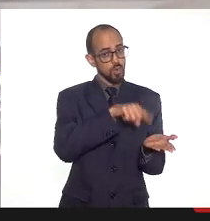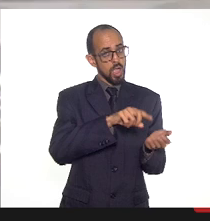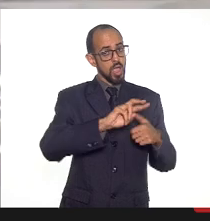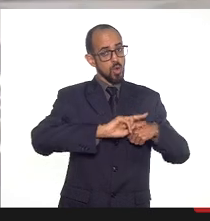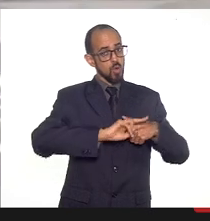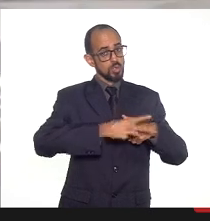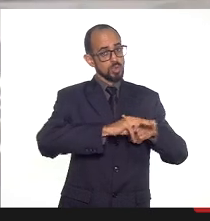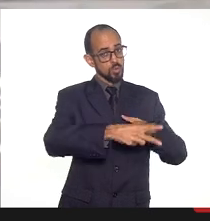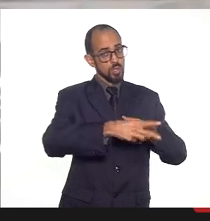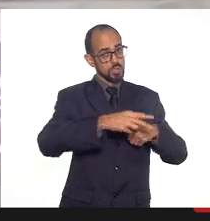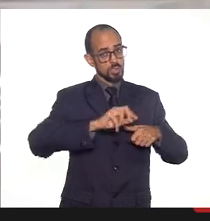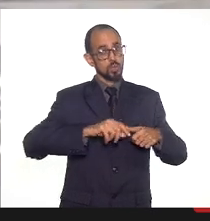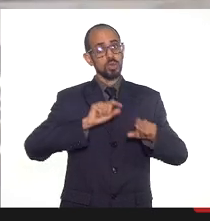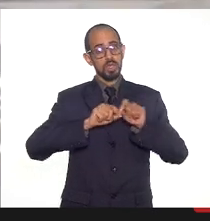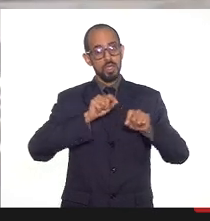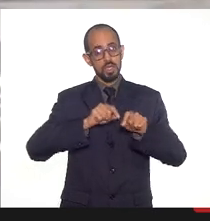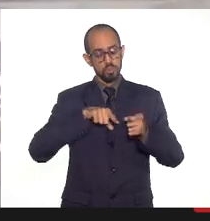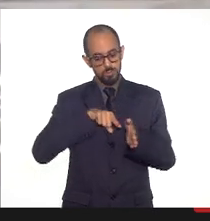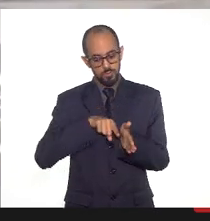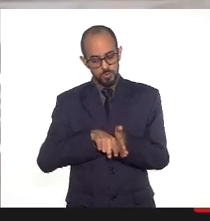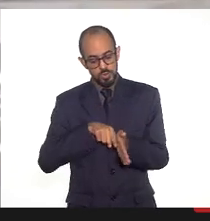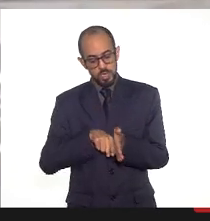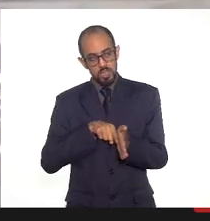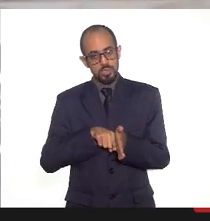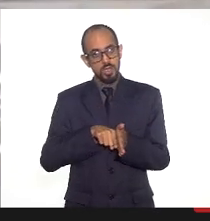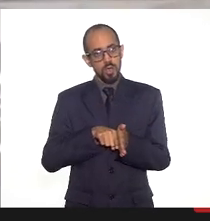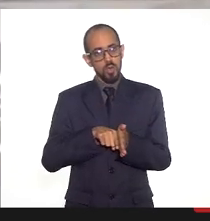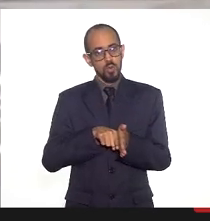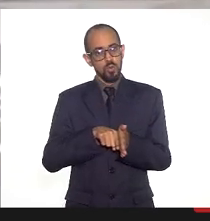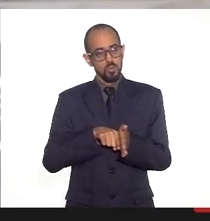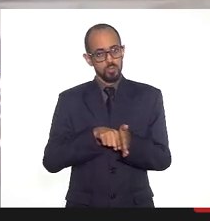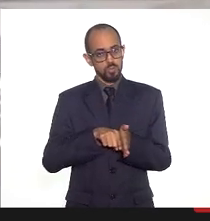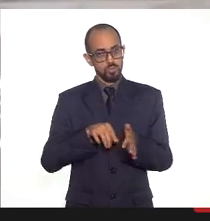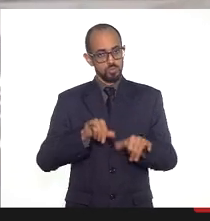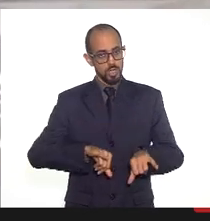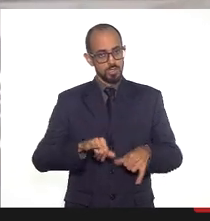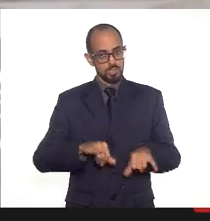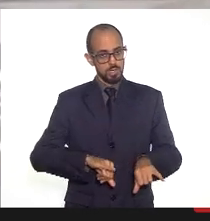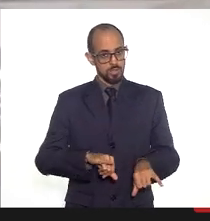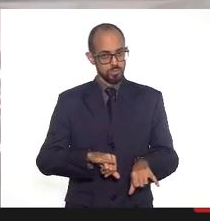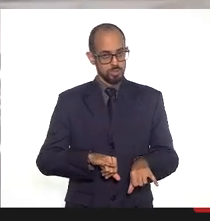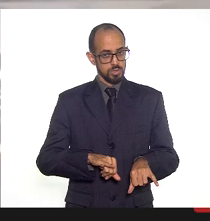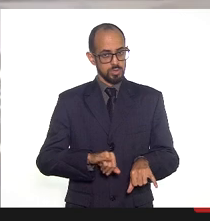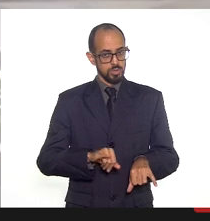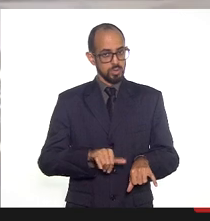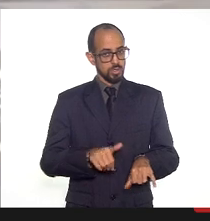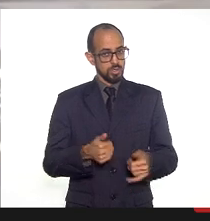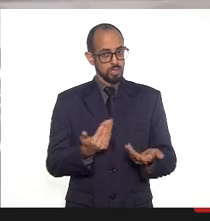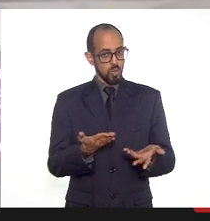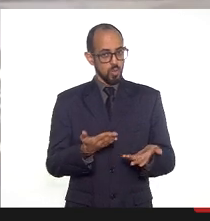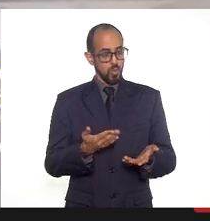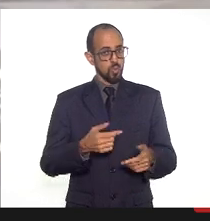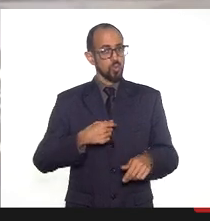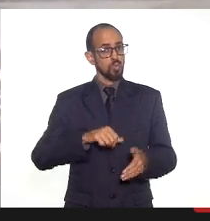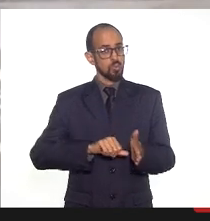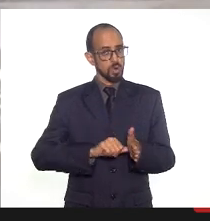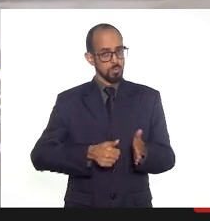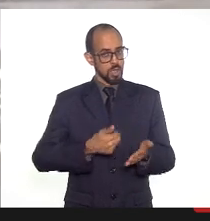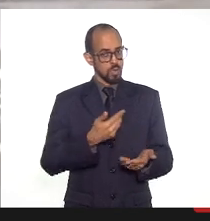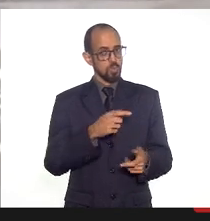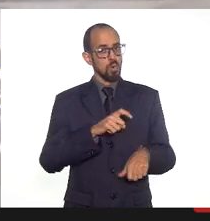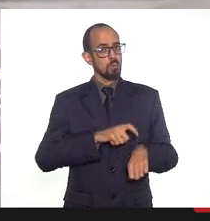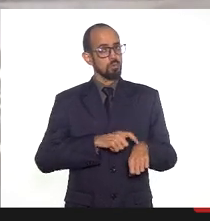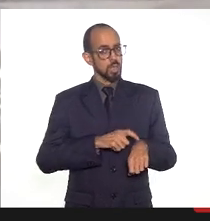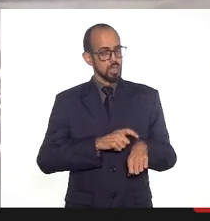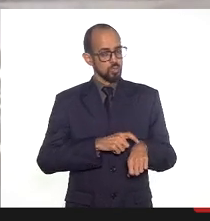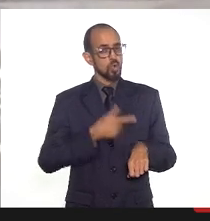diagnóstico, era consequência de exames realizados. Então, no primeiro momento, até entendo que